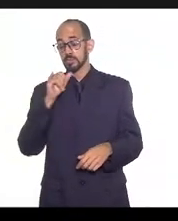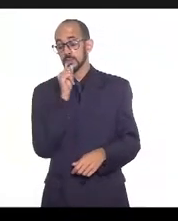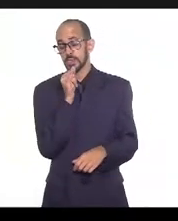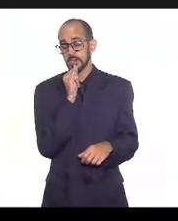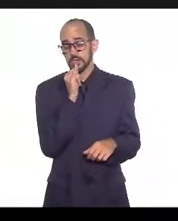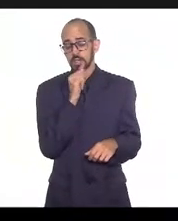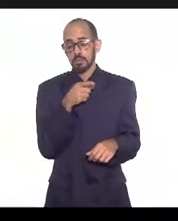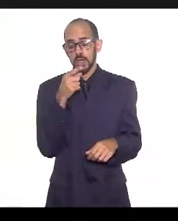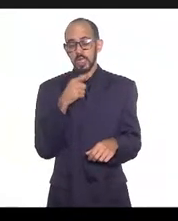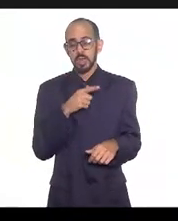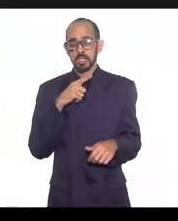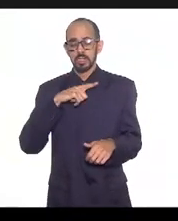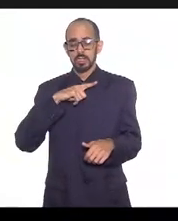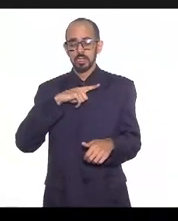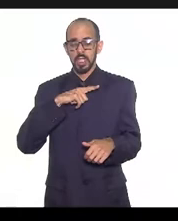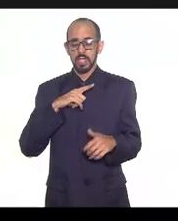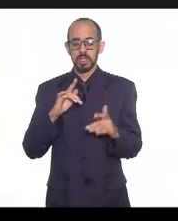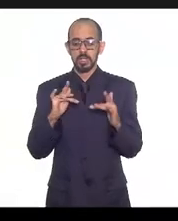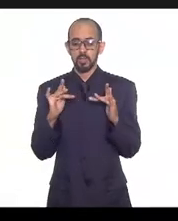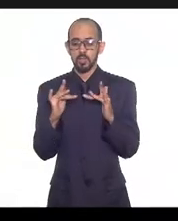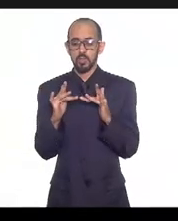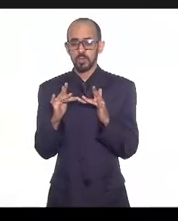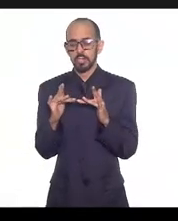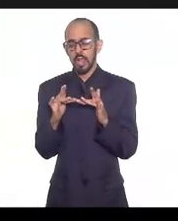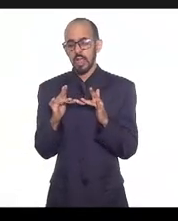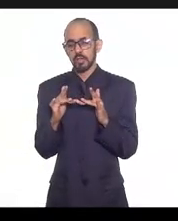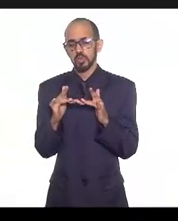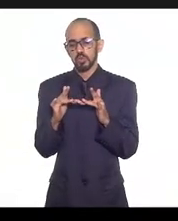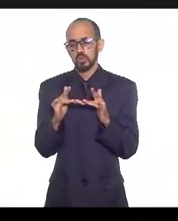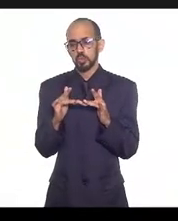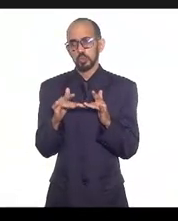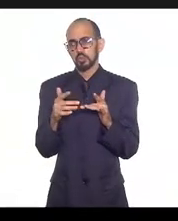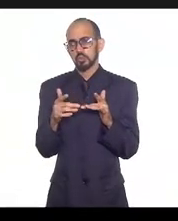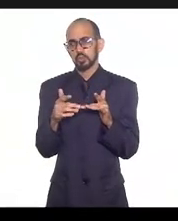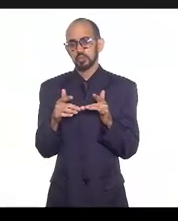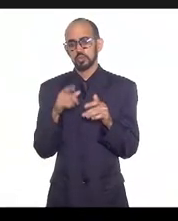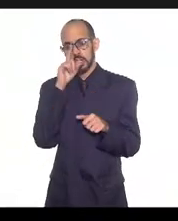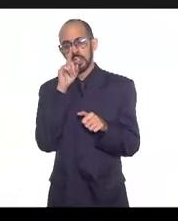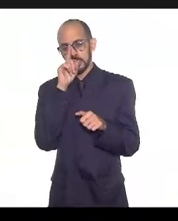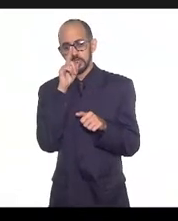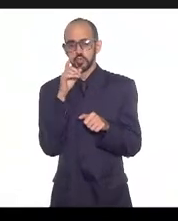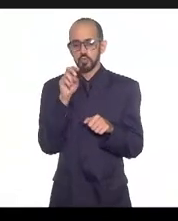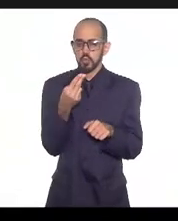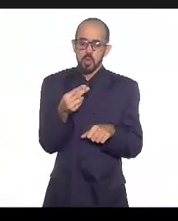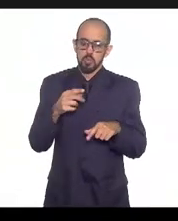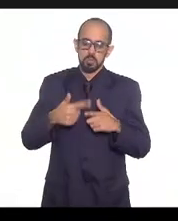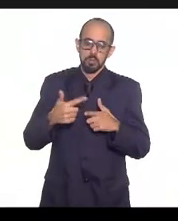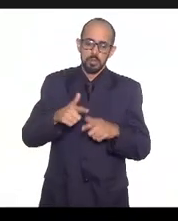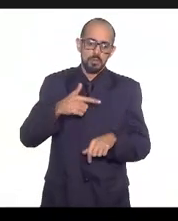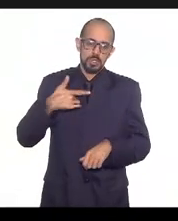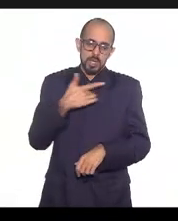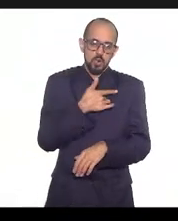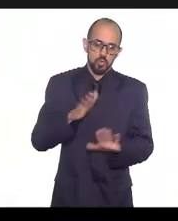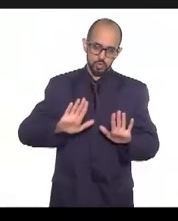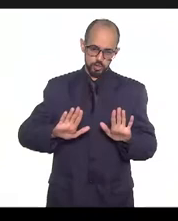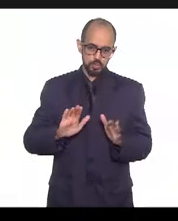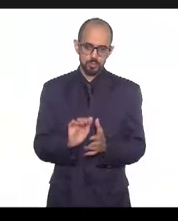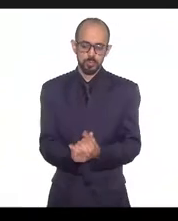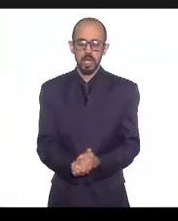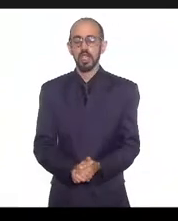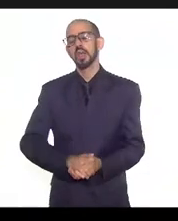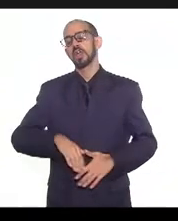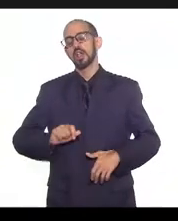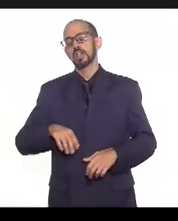encaixar mesmo dentro do plano com alguma comorbidade. O fato é que eles estão há um ano e